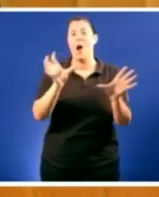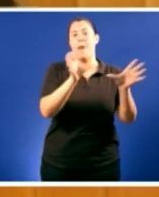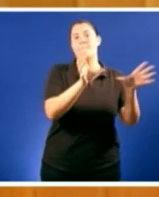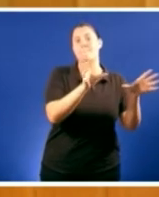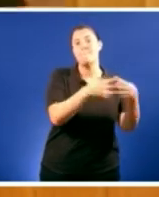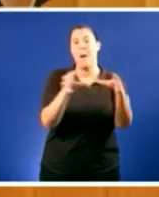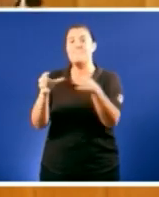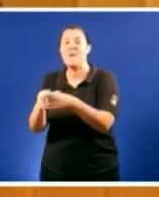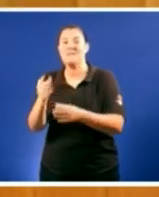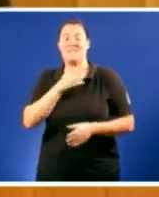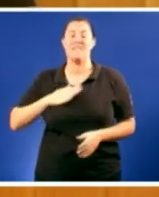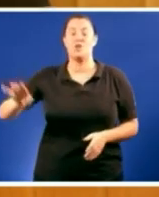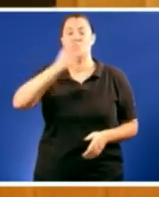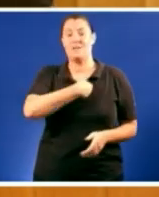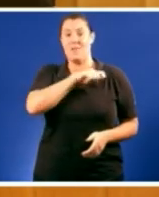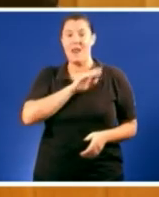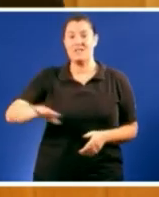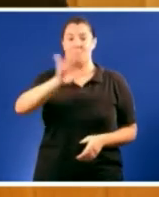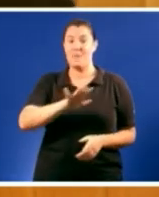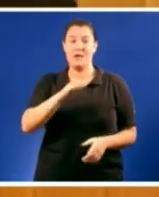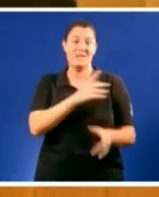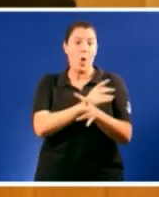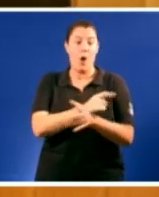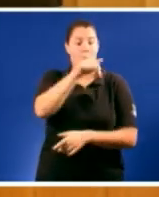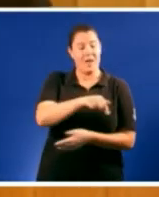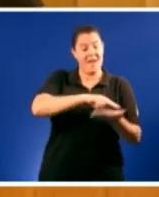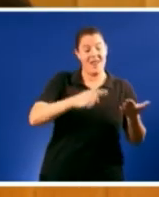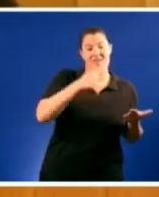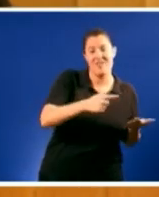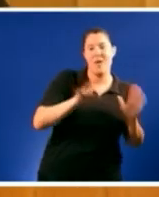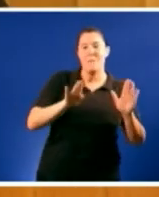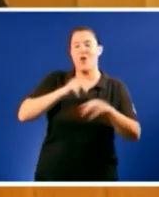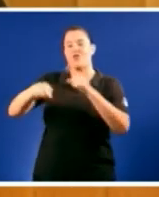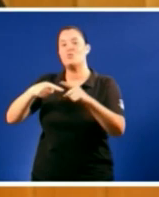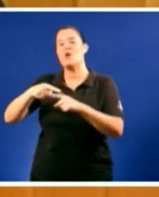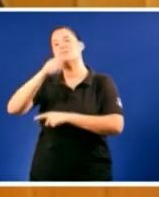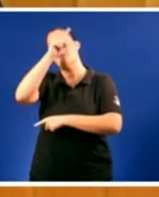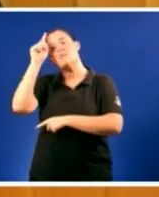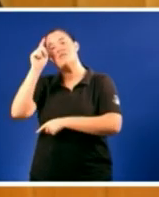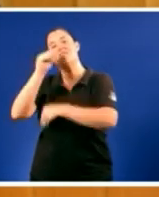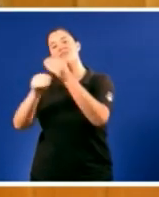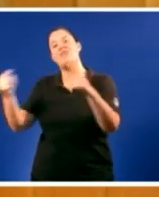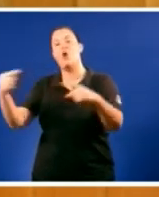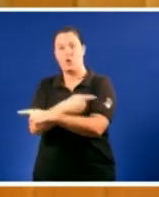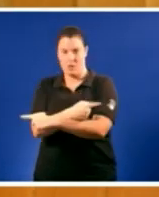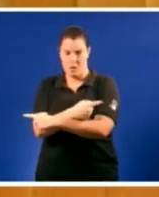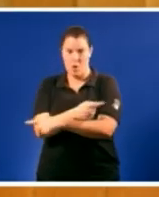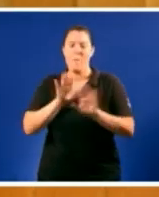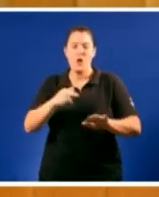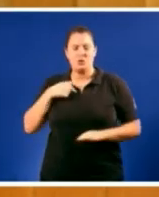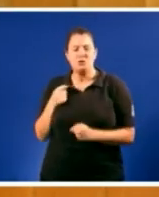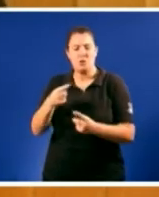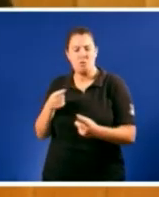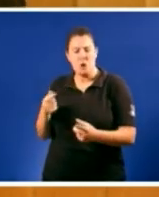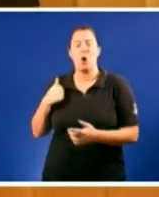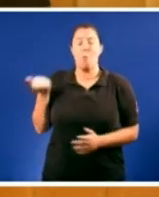en Galiza e facer outra cousa en Madrid ese é xogo pero vou darlle a oportunidade de todas maneiras